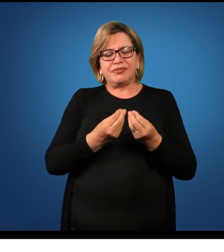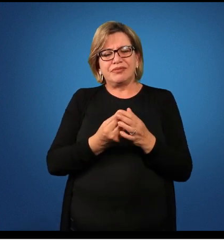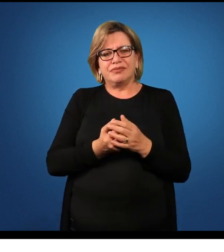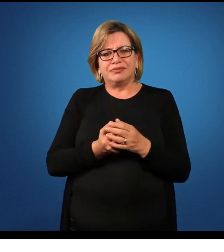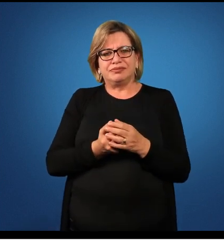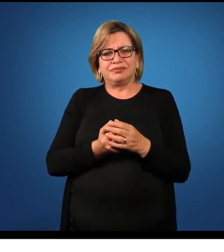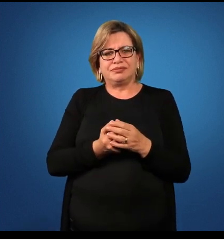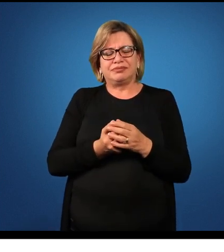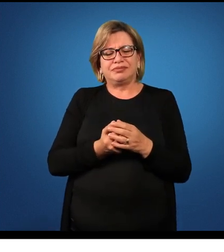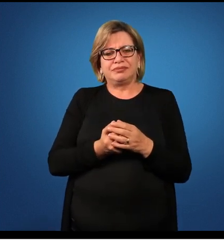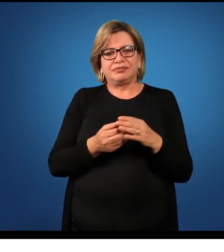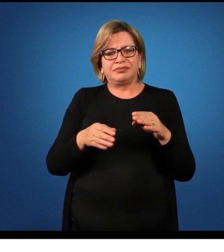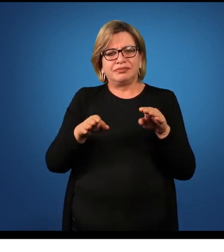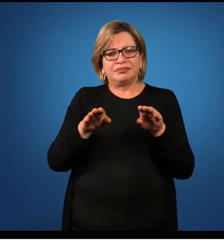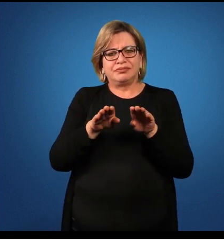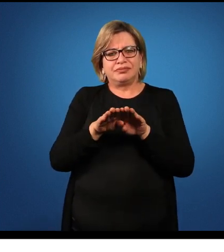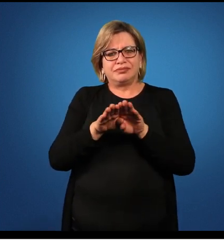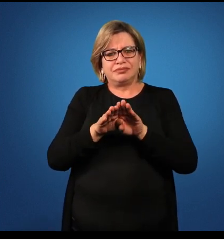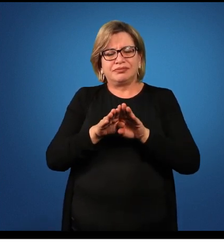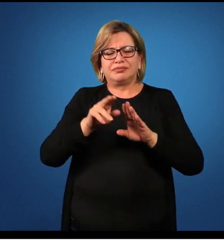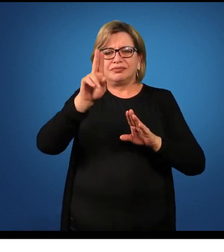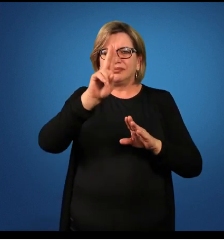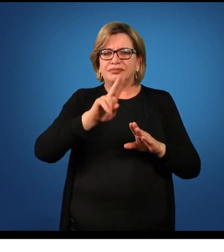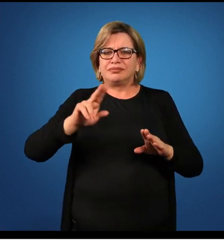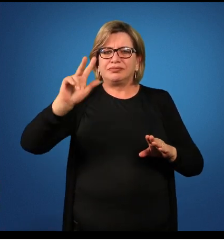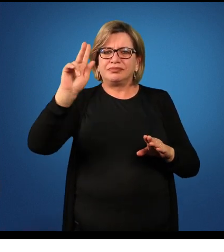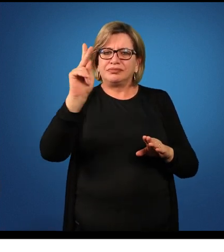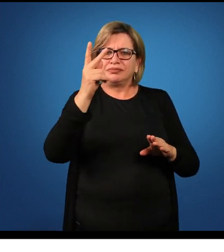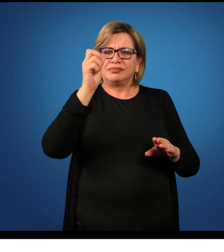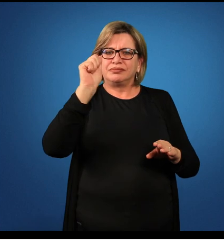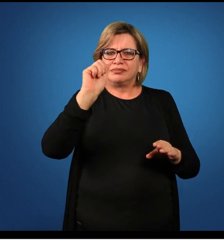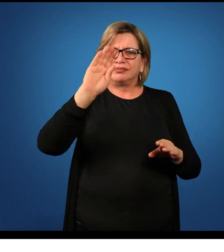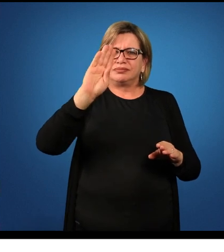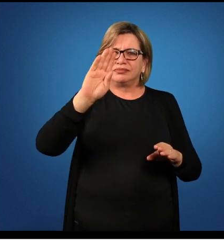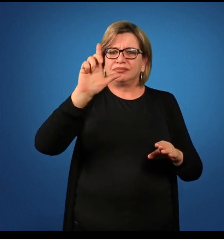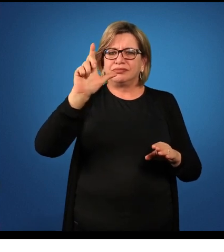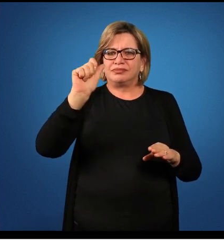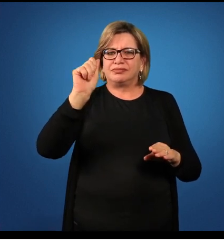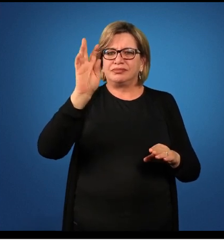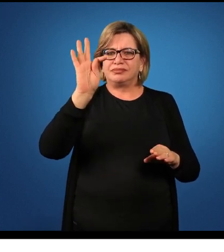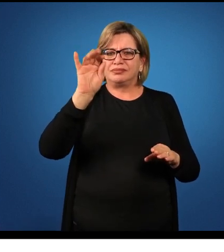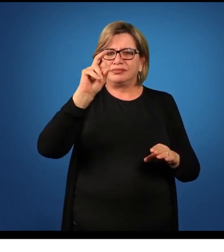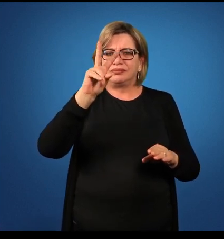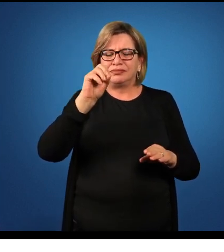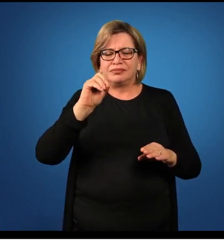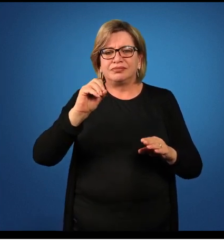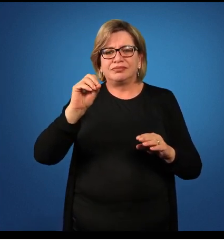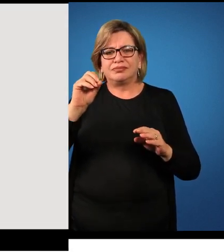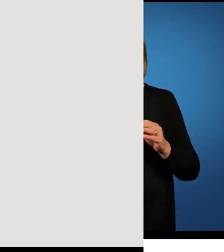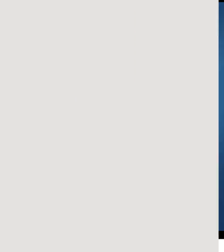com ablativo antecedido da preposição in